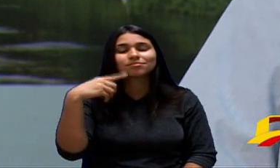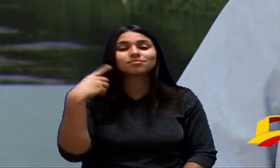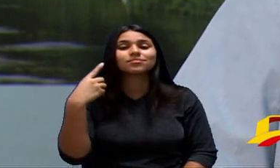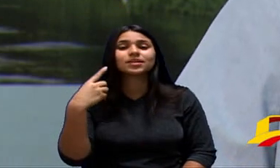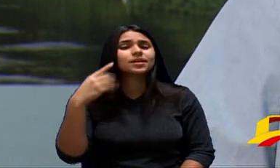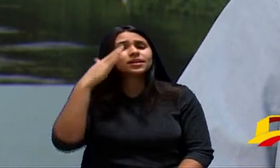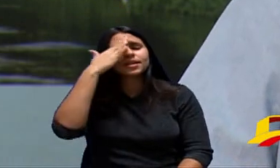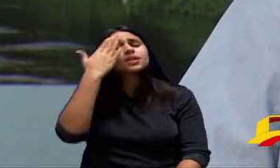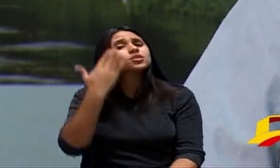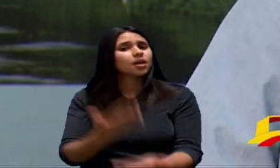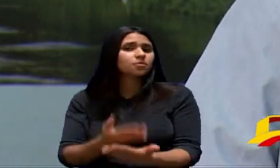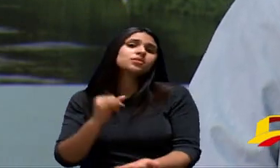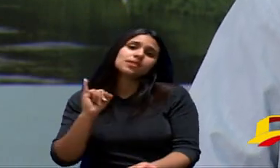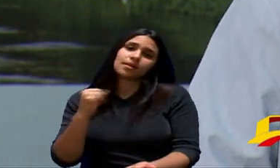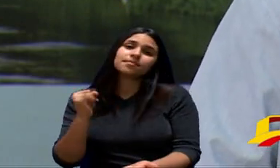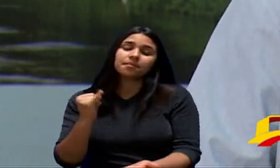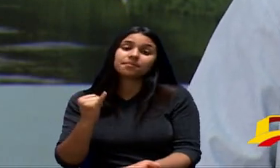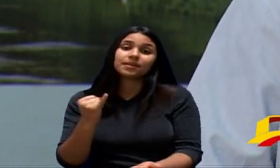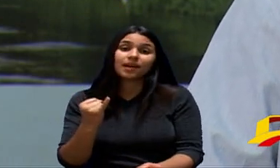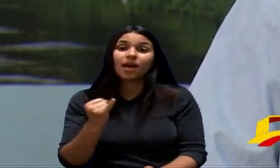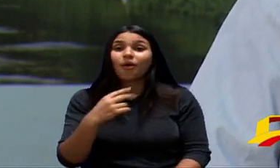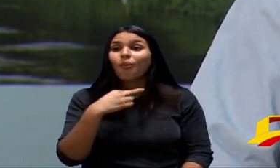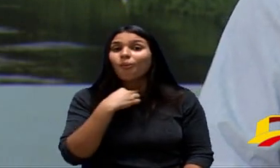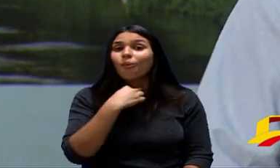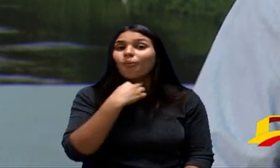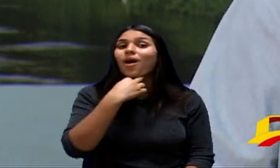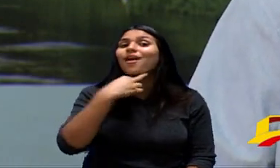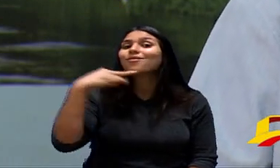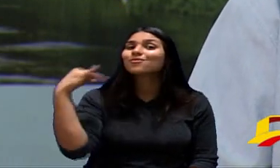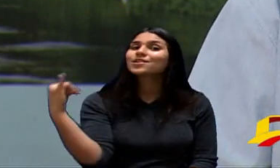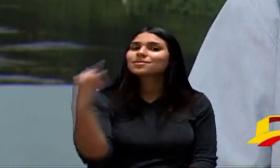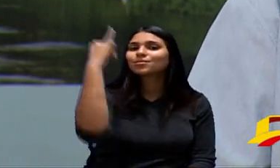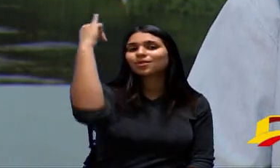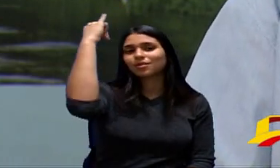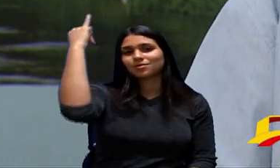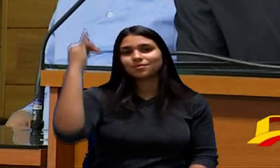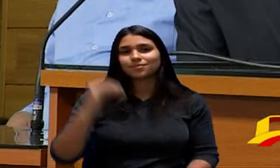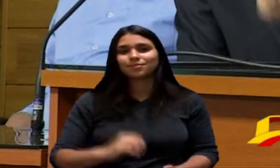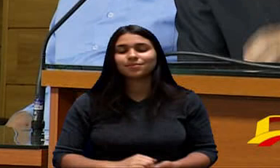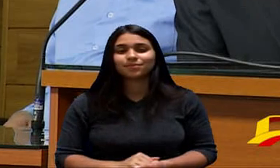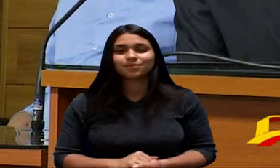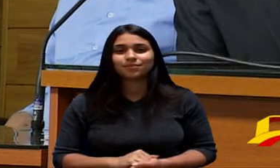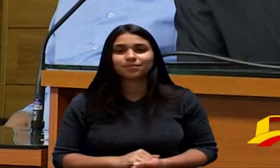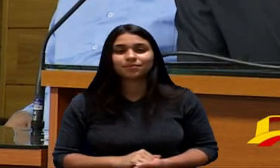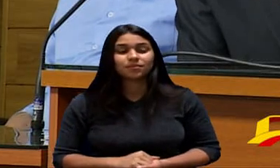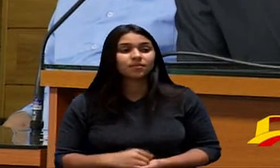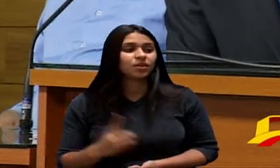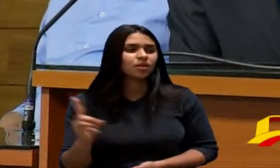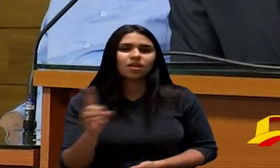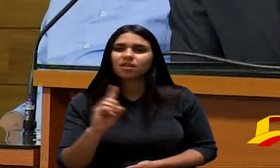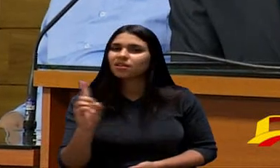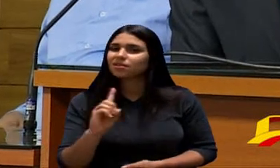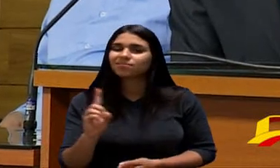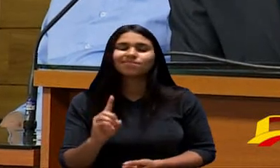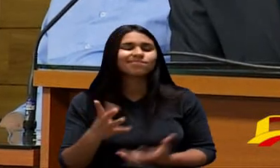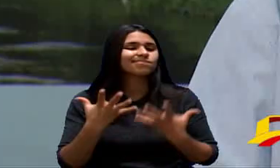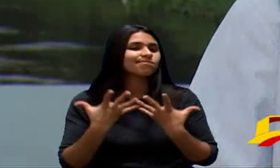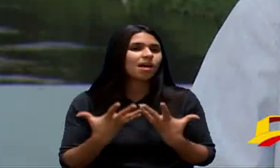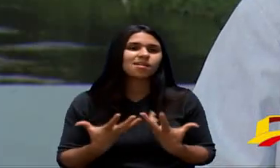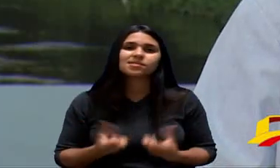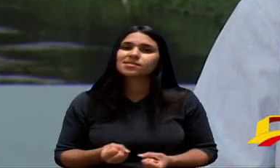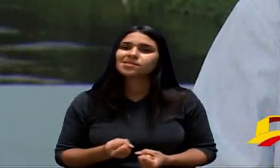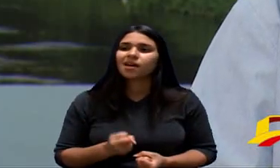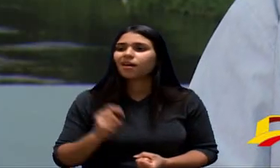Acreditamos Sim Que É Mais Uma Voz Para Nossa Categoria Nós Não Pudemos De Forma Alguma De Forma Alguma